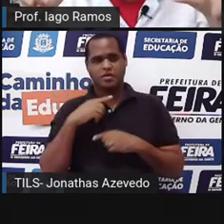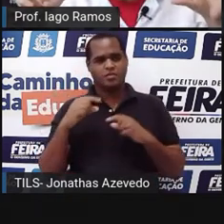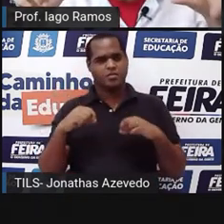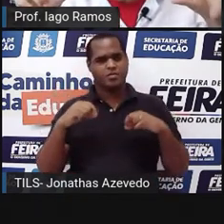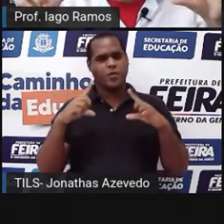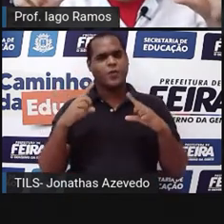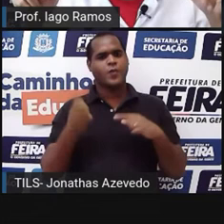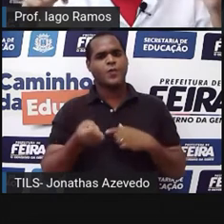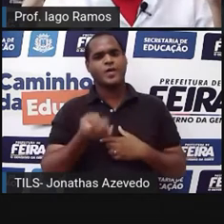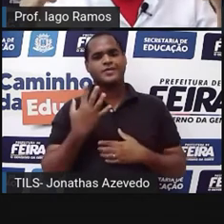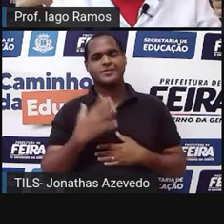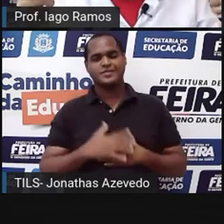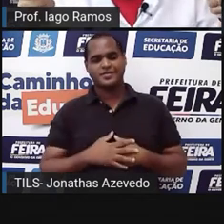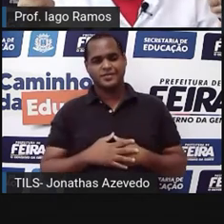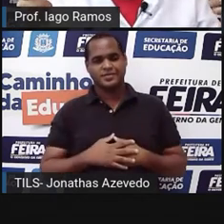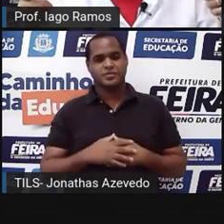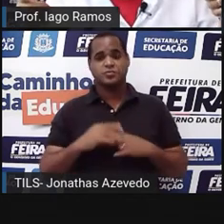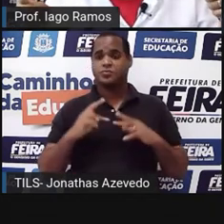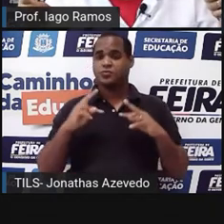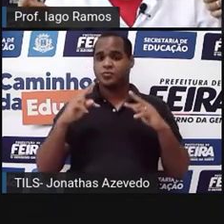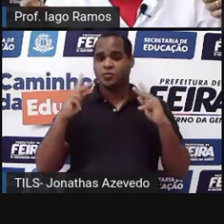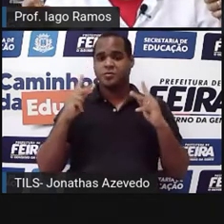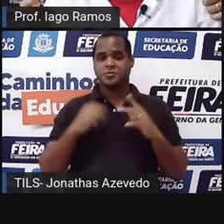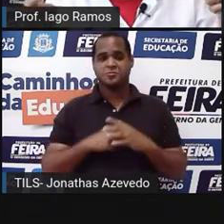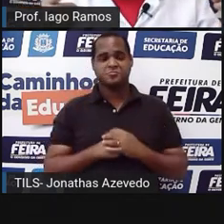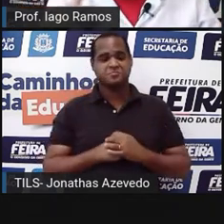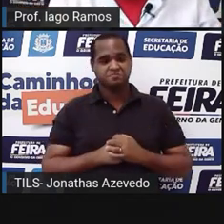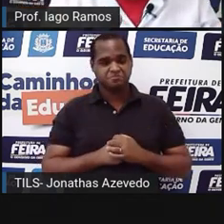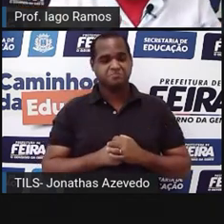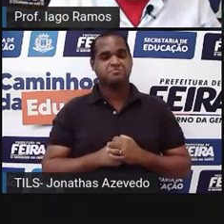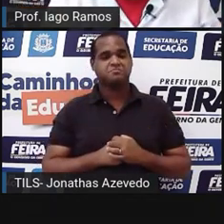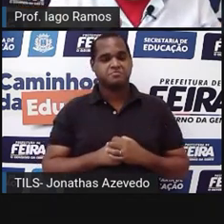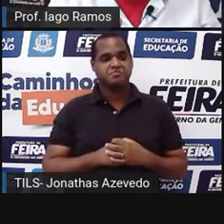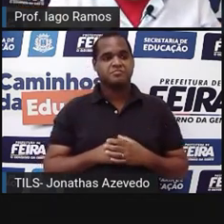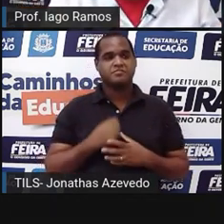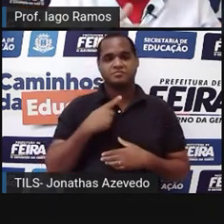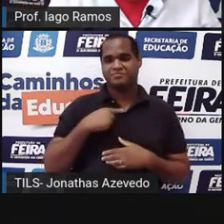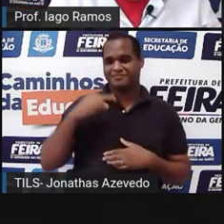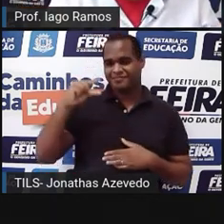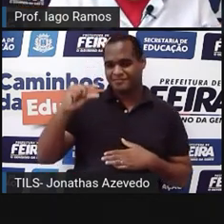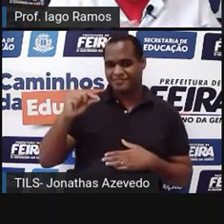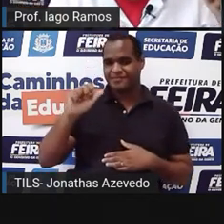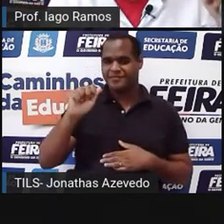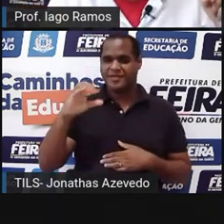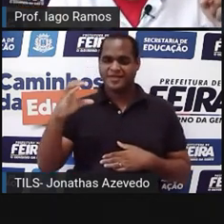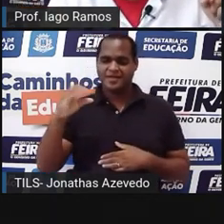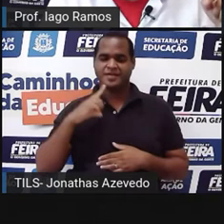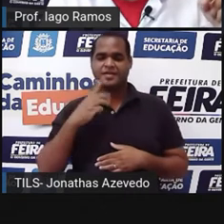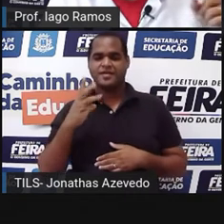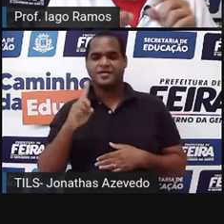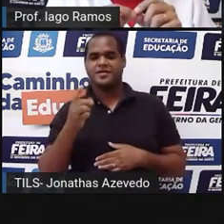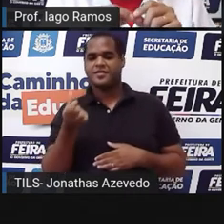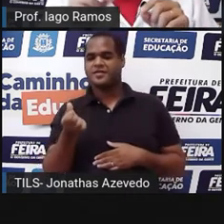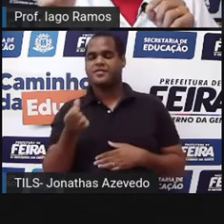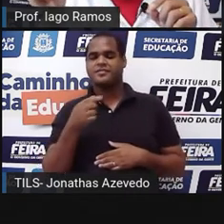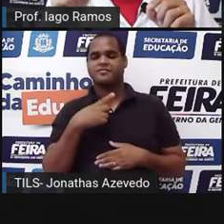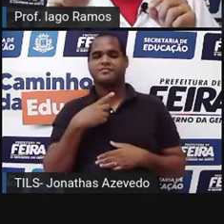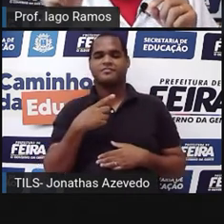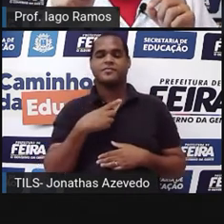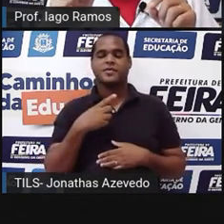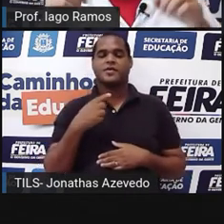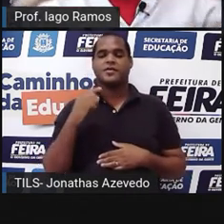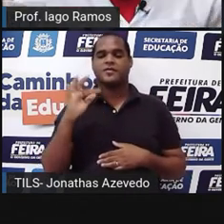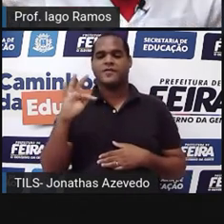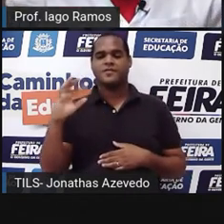mas aumentou como? O dobro também. No pequenininho, o AC, 3,6, o